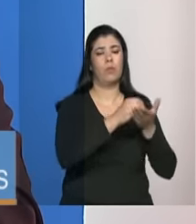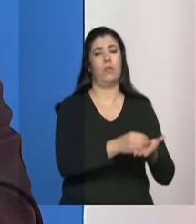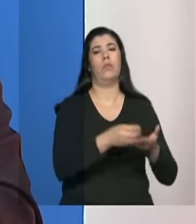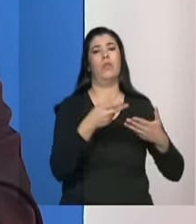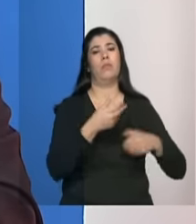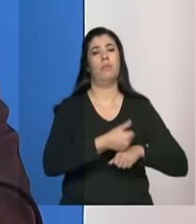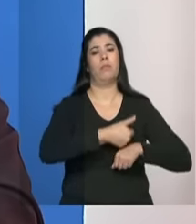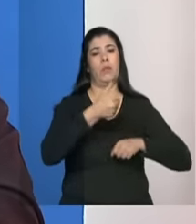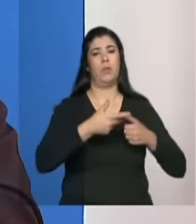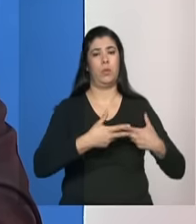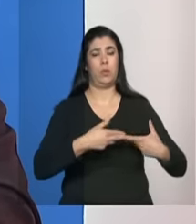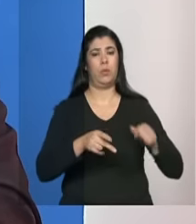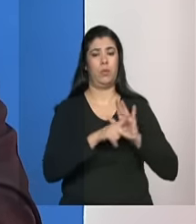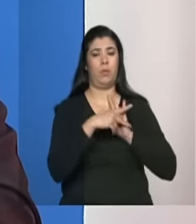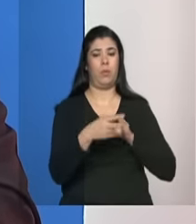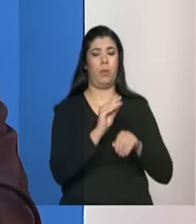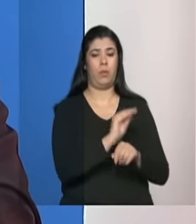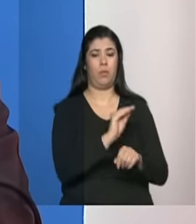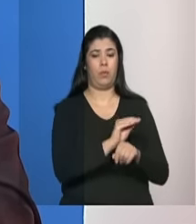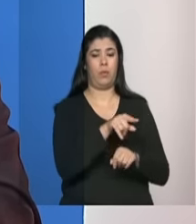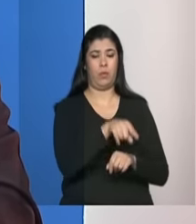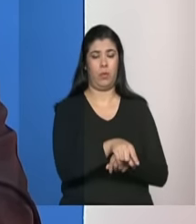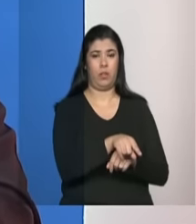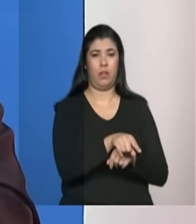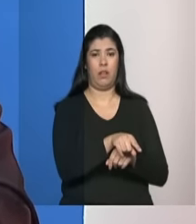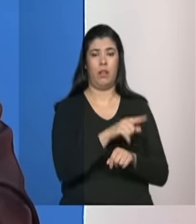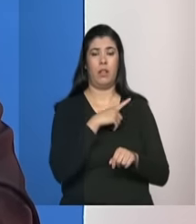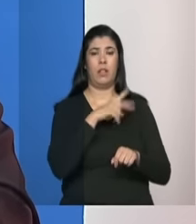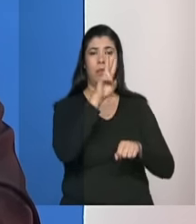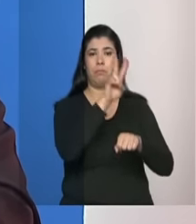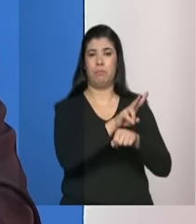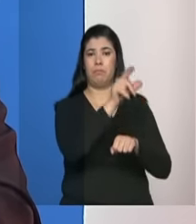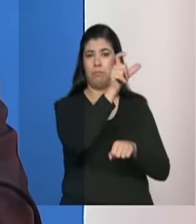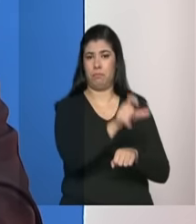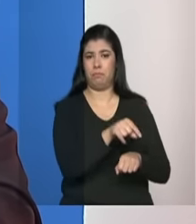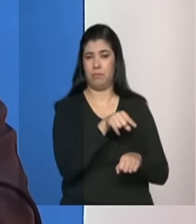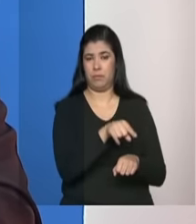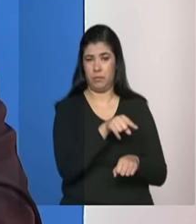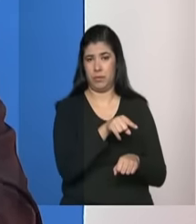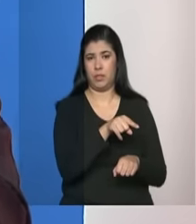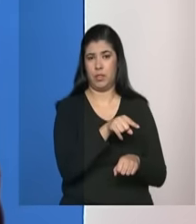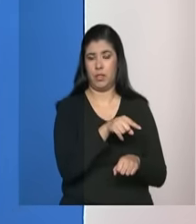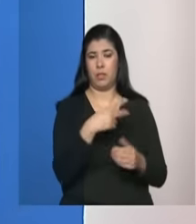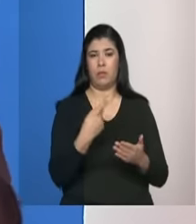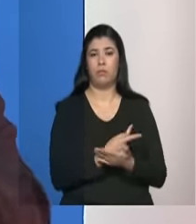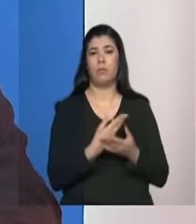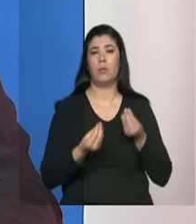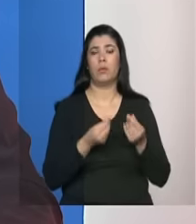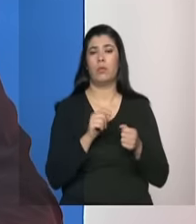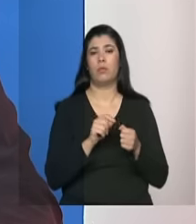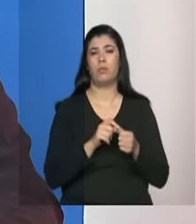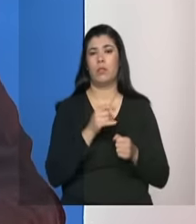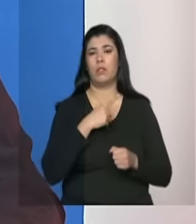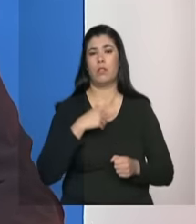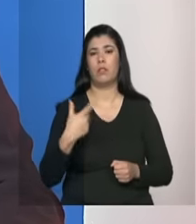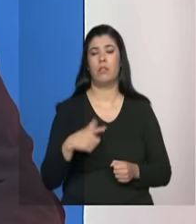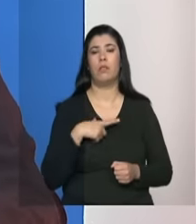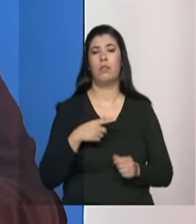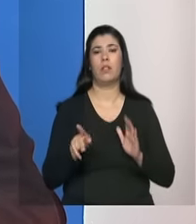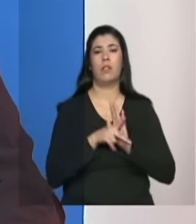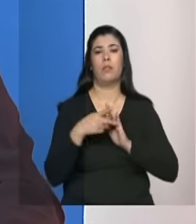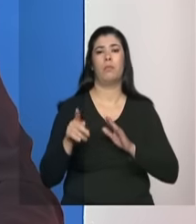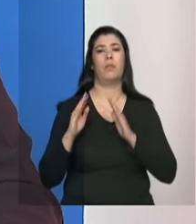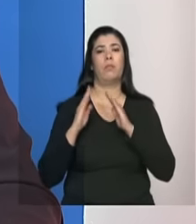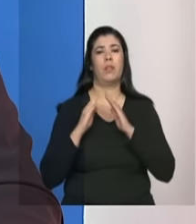cuidado para essa pessoa e de proteção para as situações onde ela não tem dentro da própria